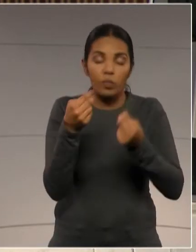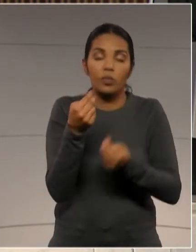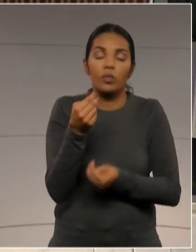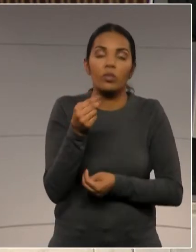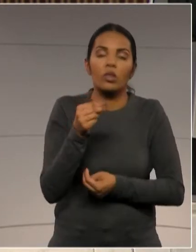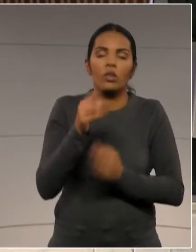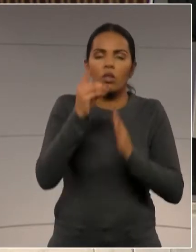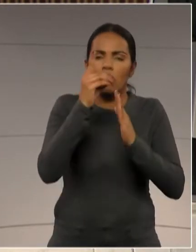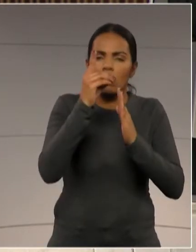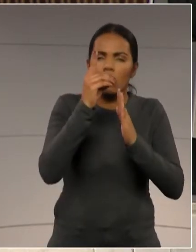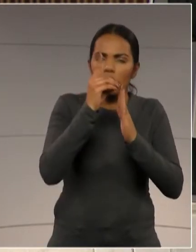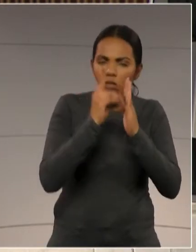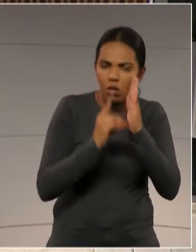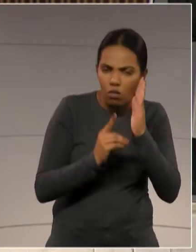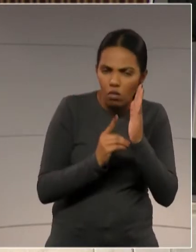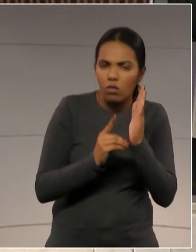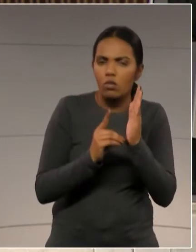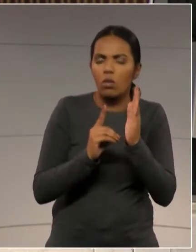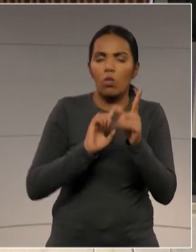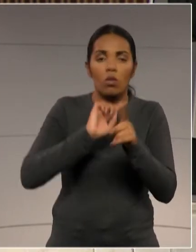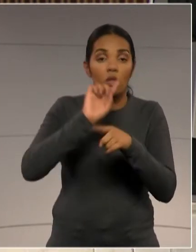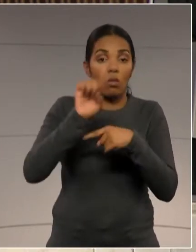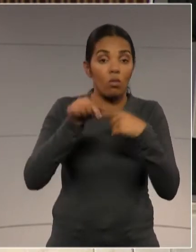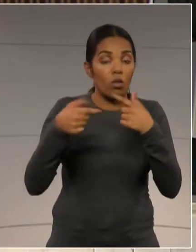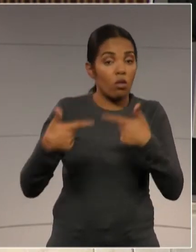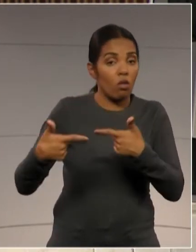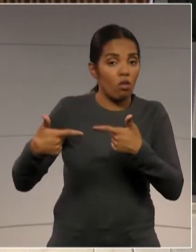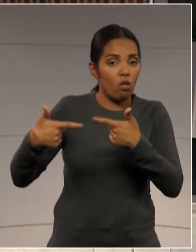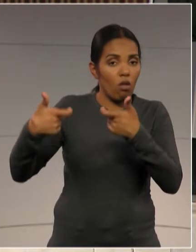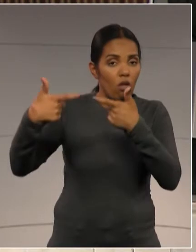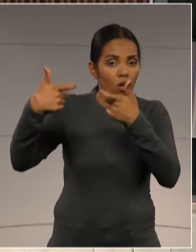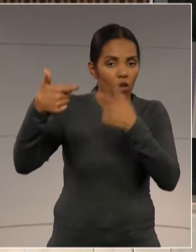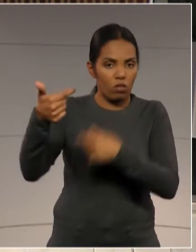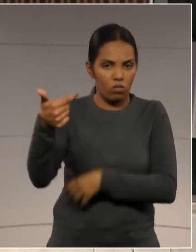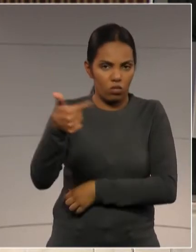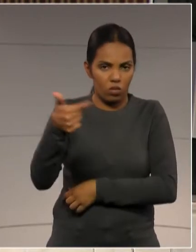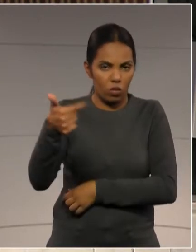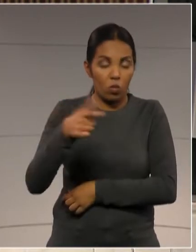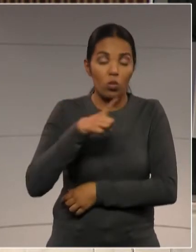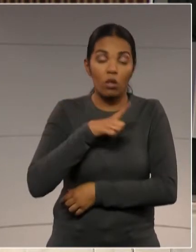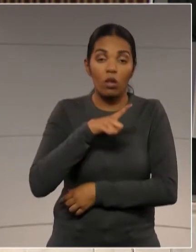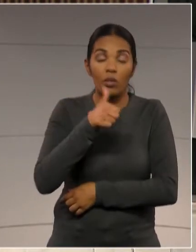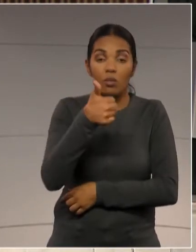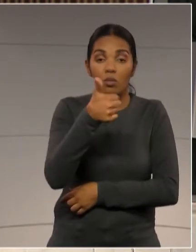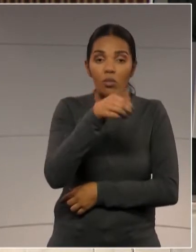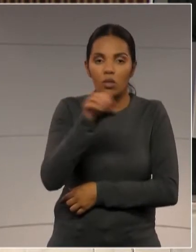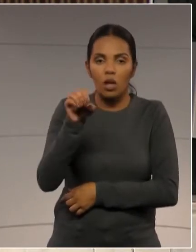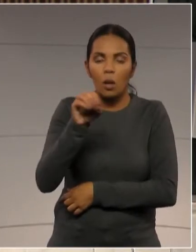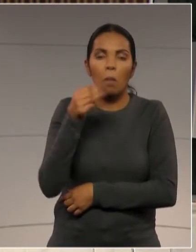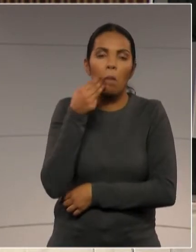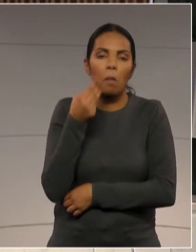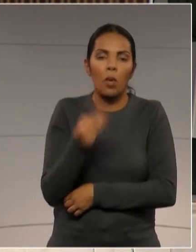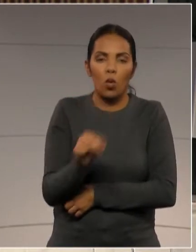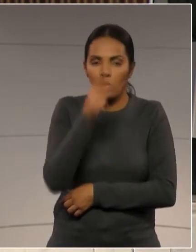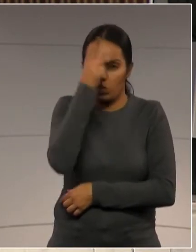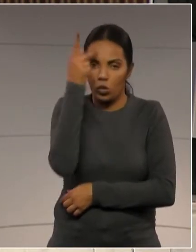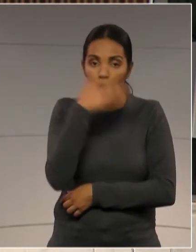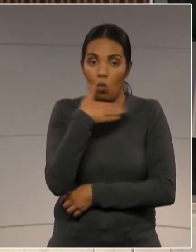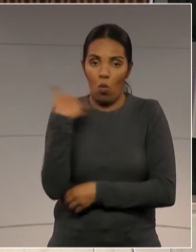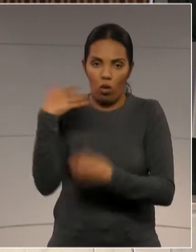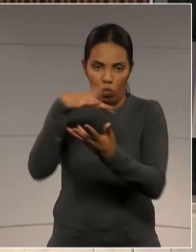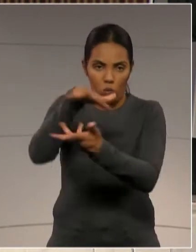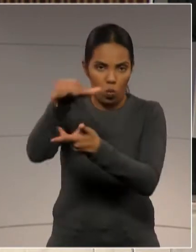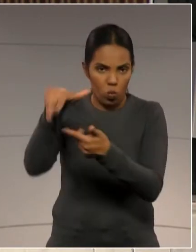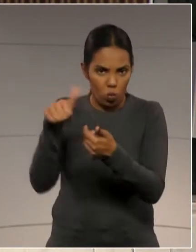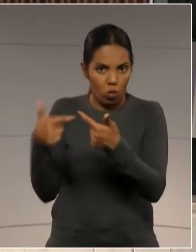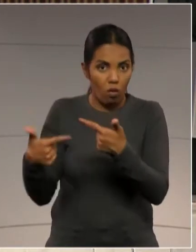a Segunda Grande Guerra, quando nós temos mais de 100 milhões de mortos na Europa e no mundo todo. Não por